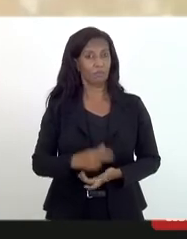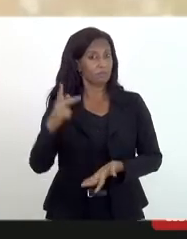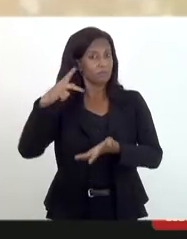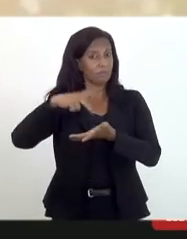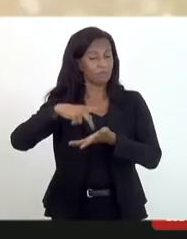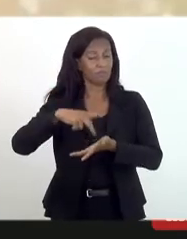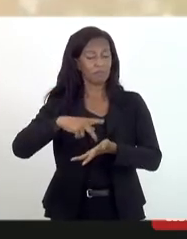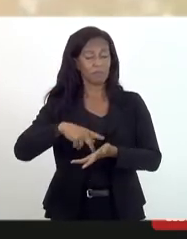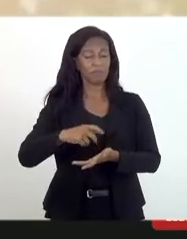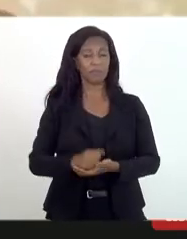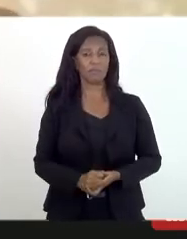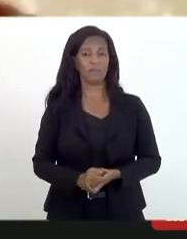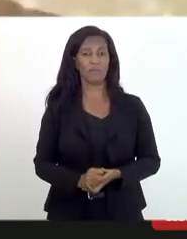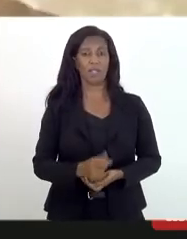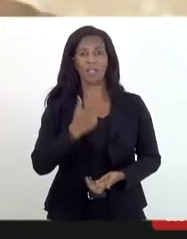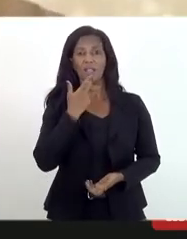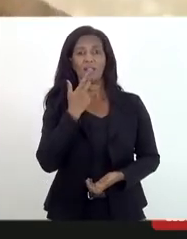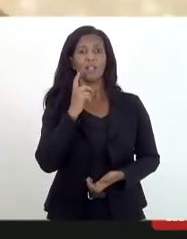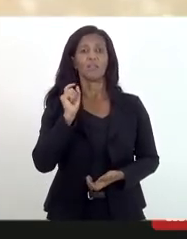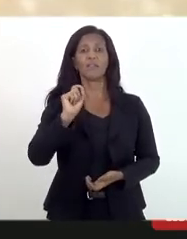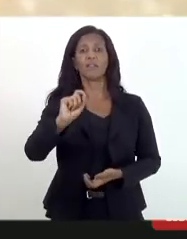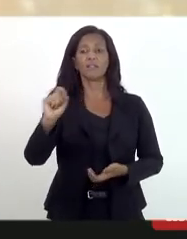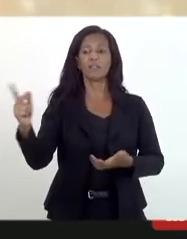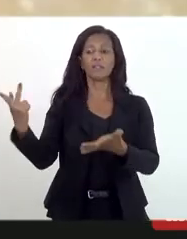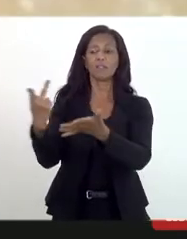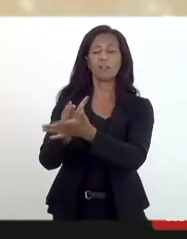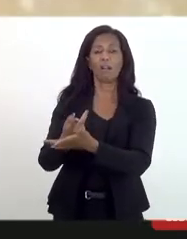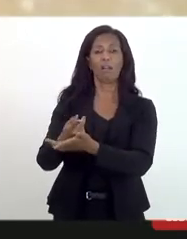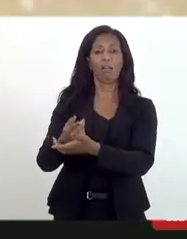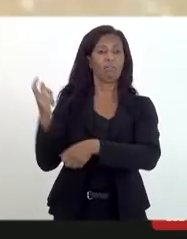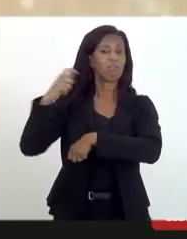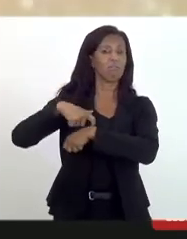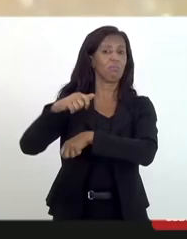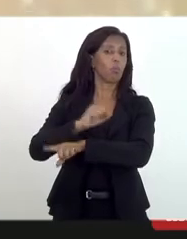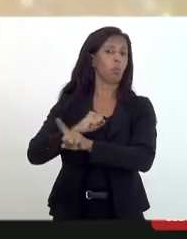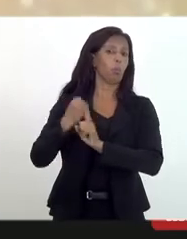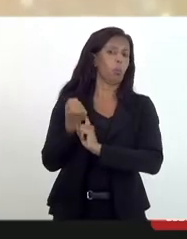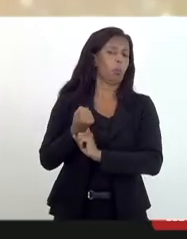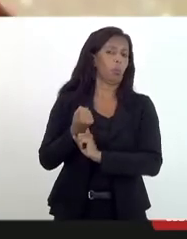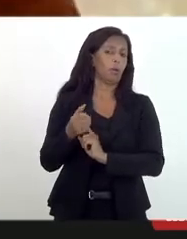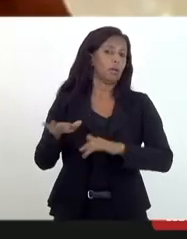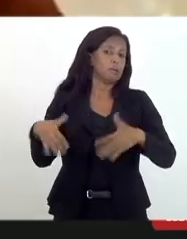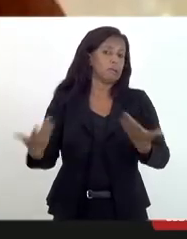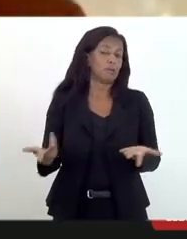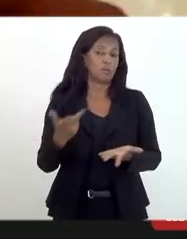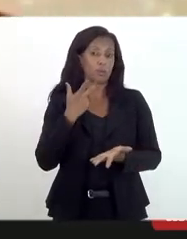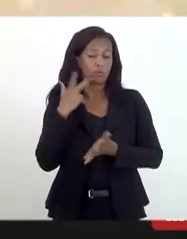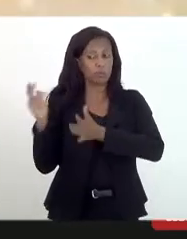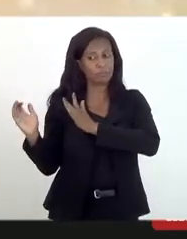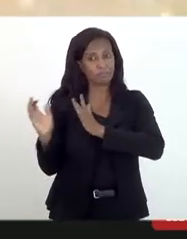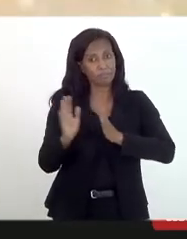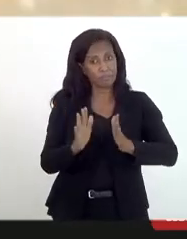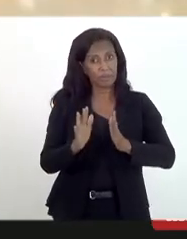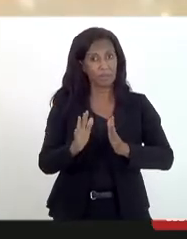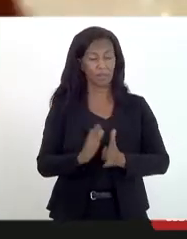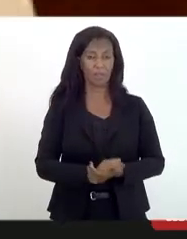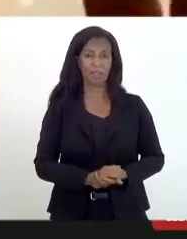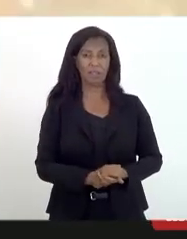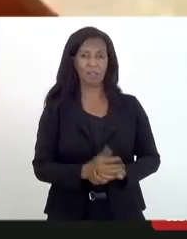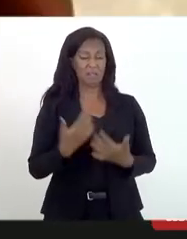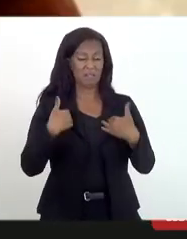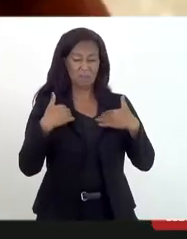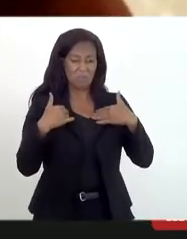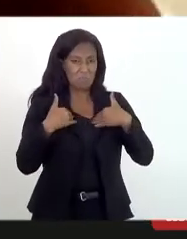ele tinha que sair no tempo da sociedade. Então, estou trazendo isso, não é por minha causa não, porque eu